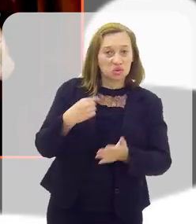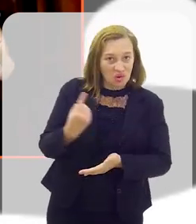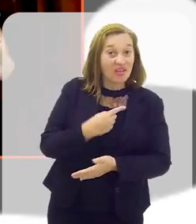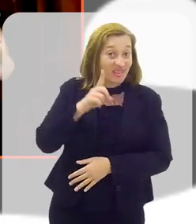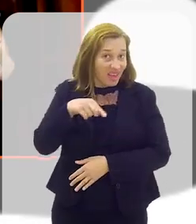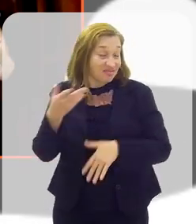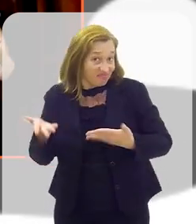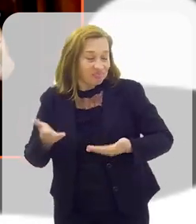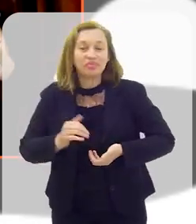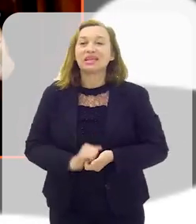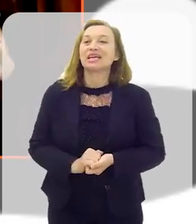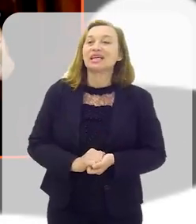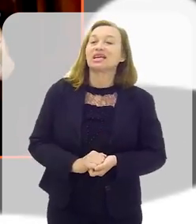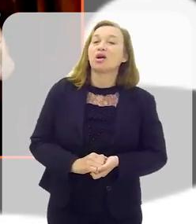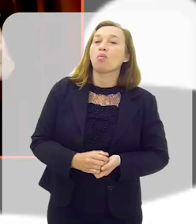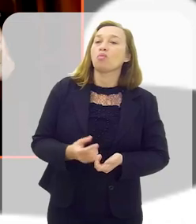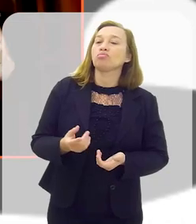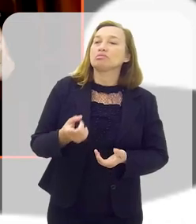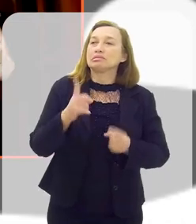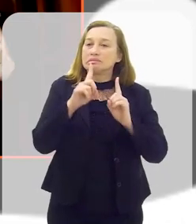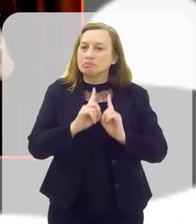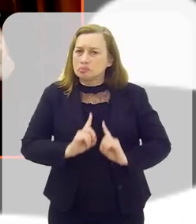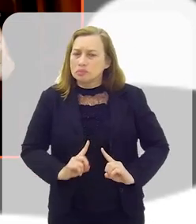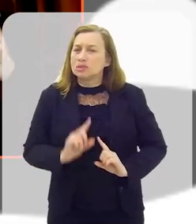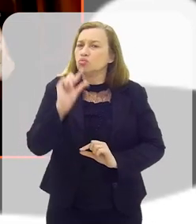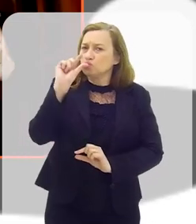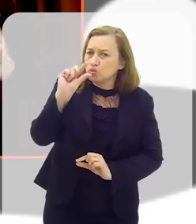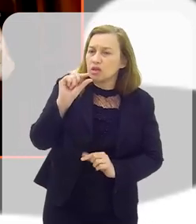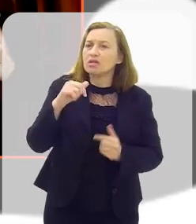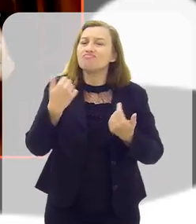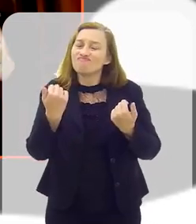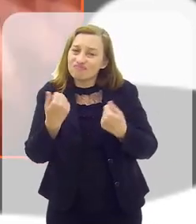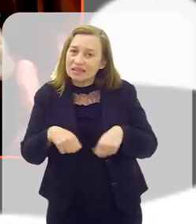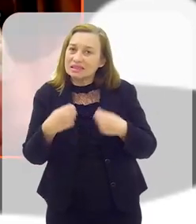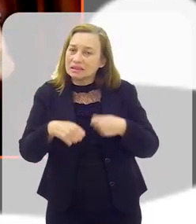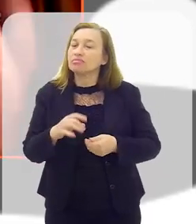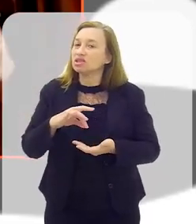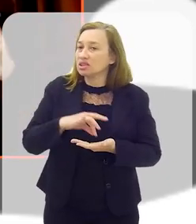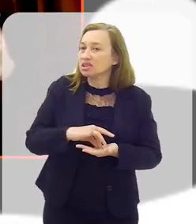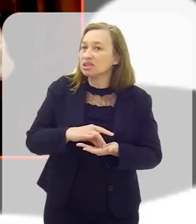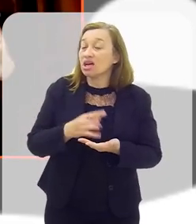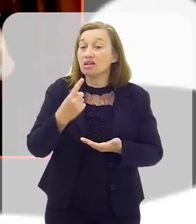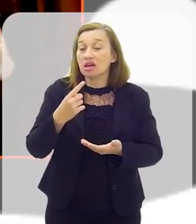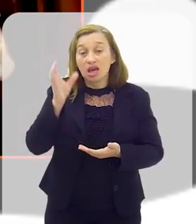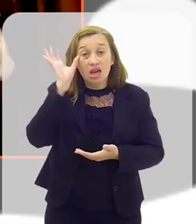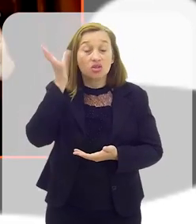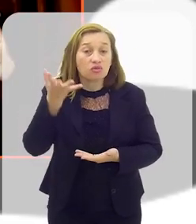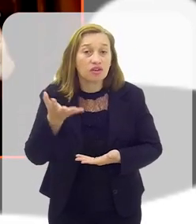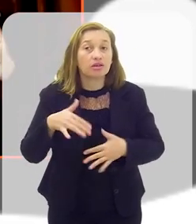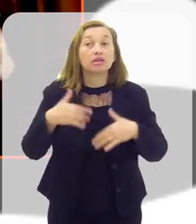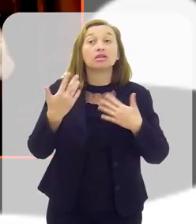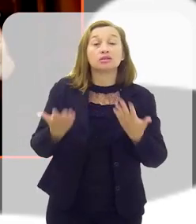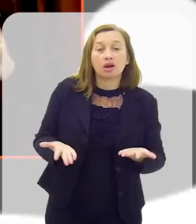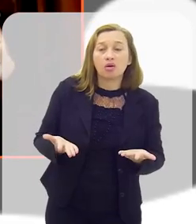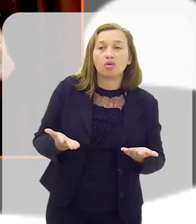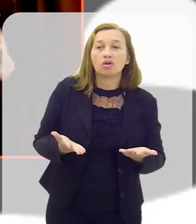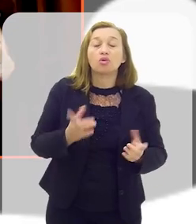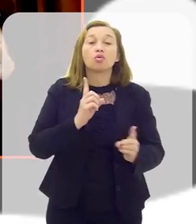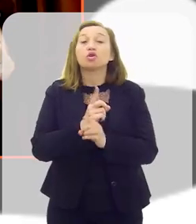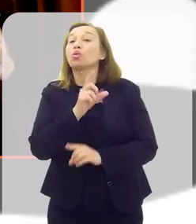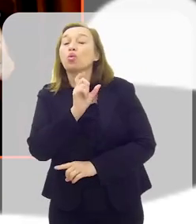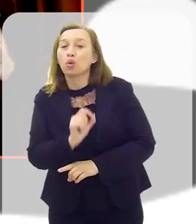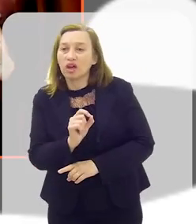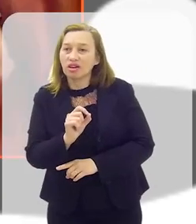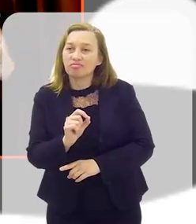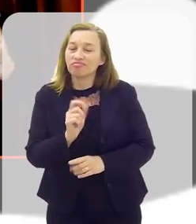ficamos, não é? E tive um pouquinho de depressão e precisava, na realidade, buscar soluções. Qual foi a solução que eu